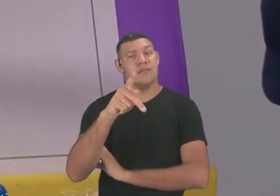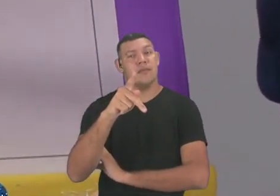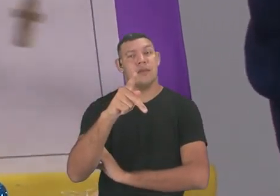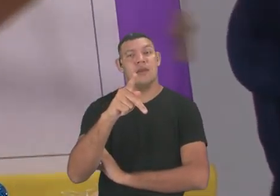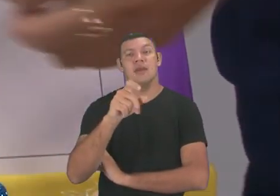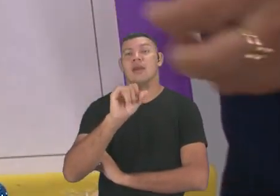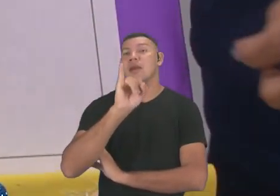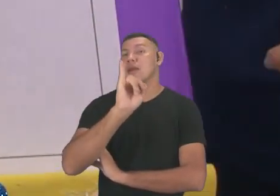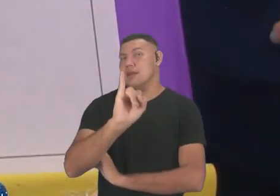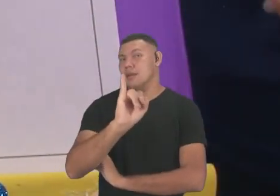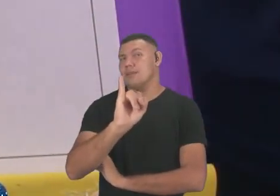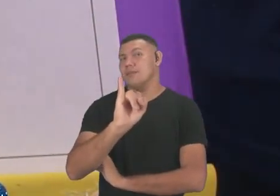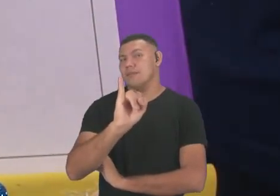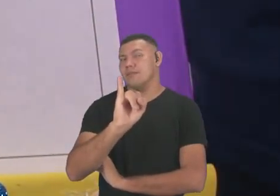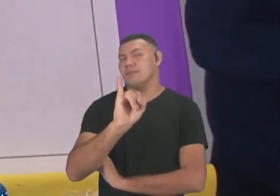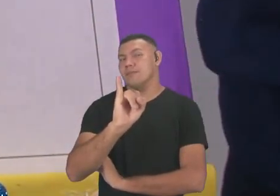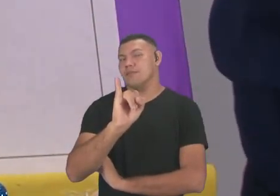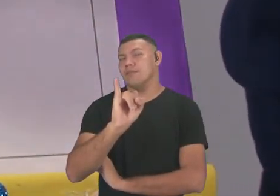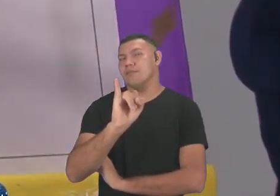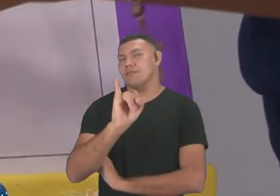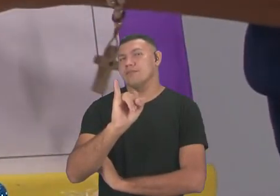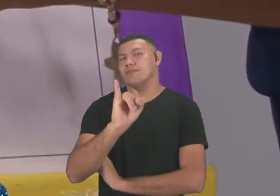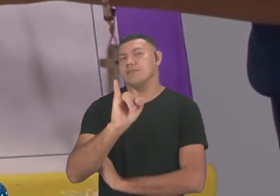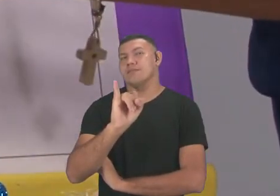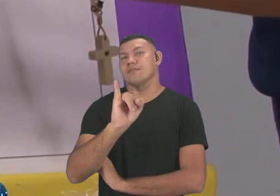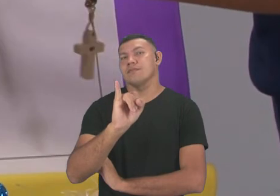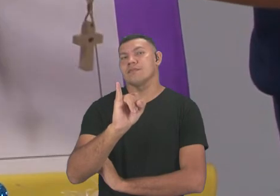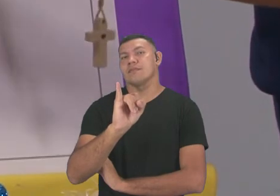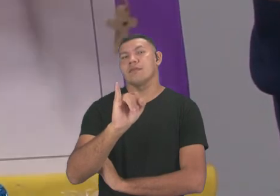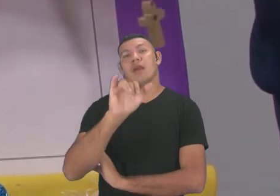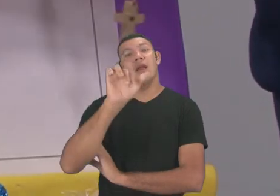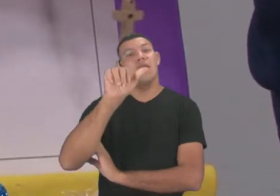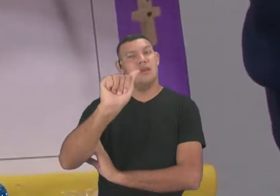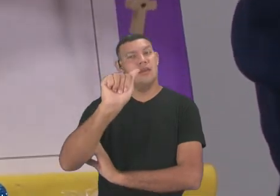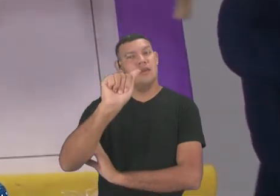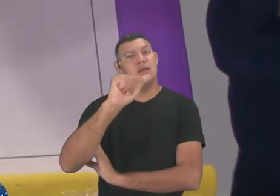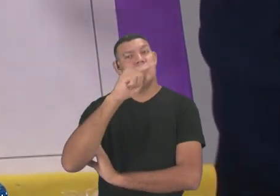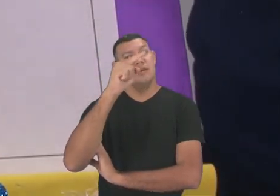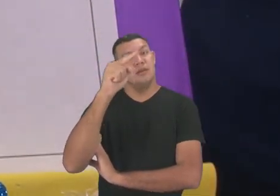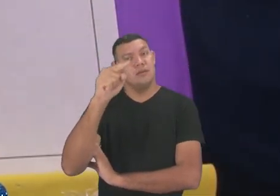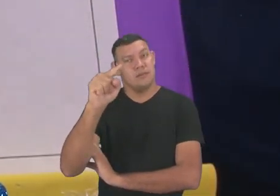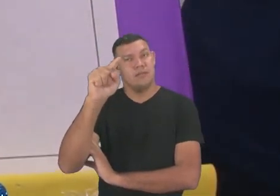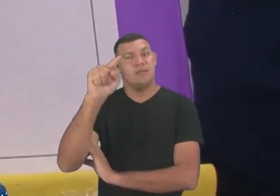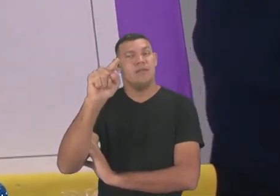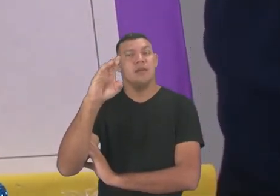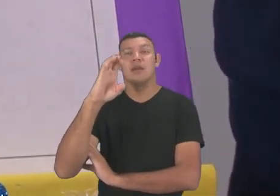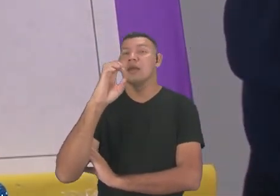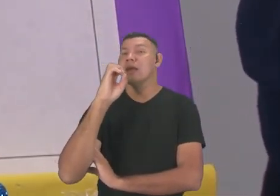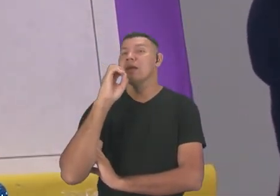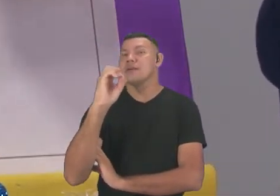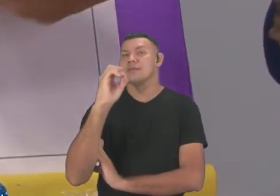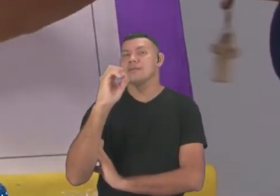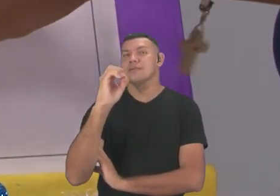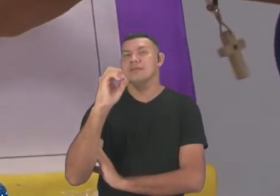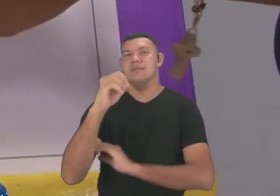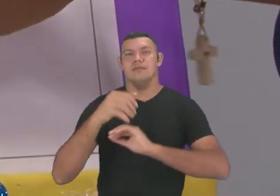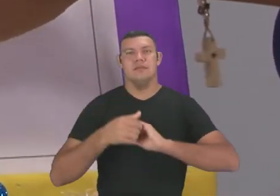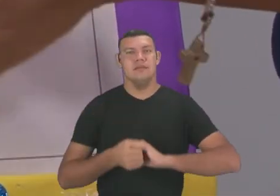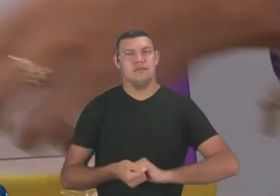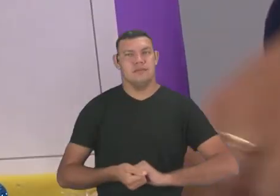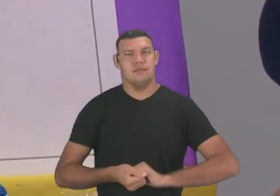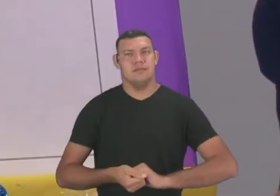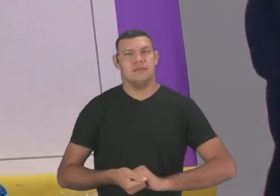o som pião. Precisamos do quê? A, tio e a letra O.